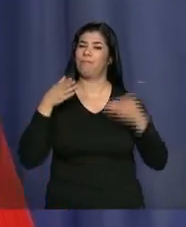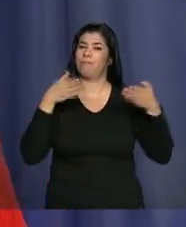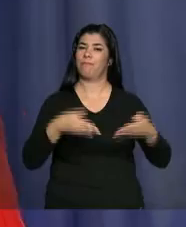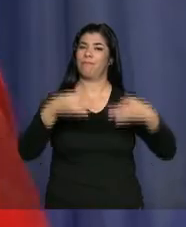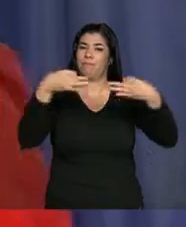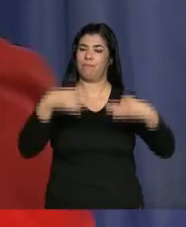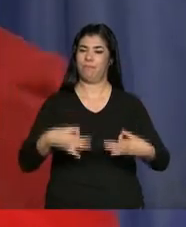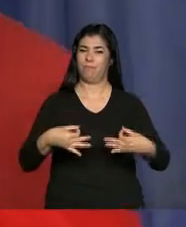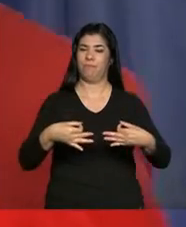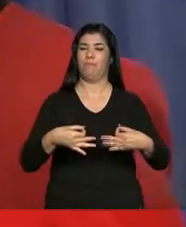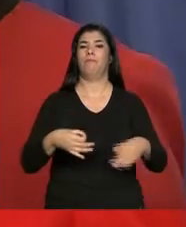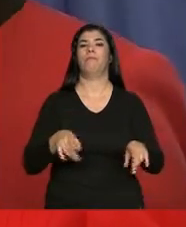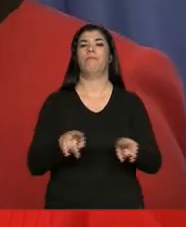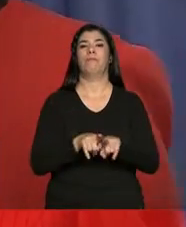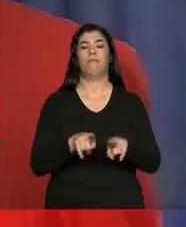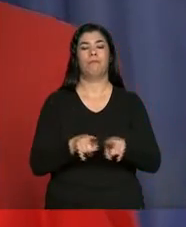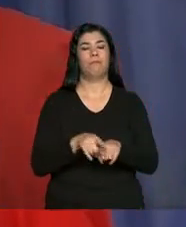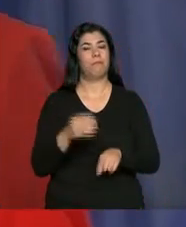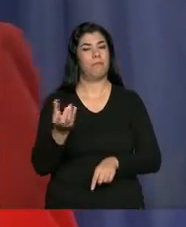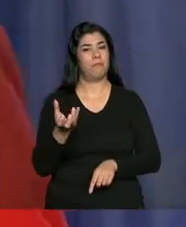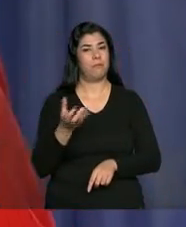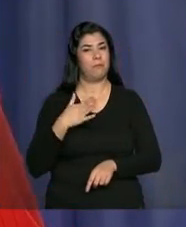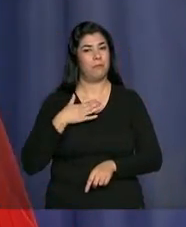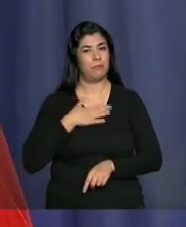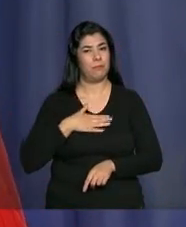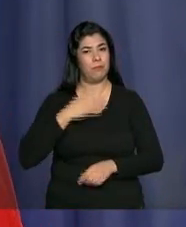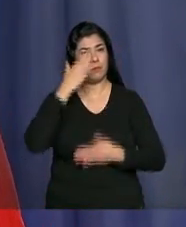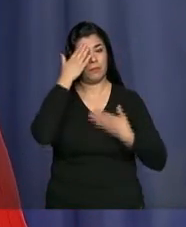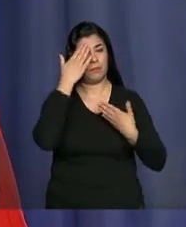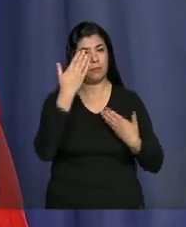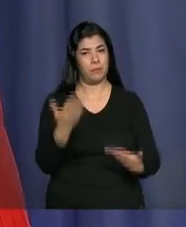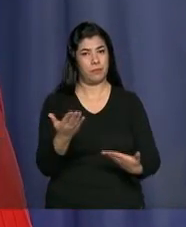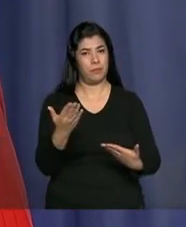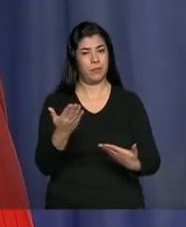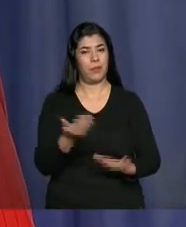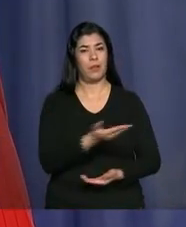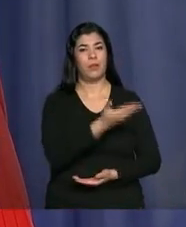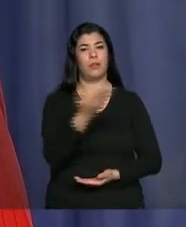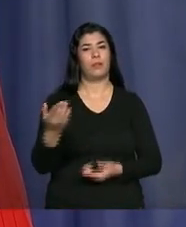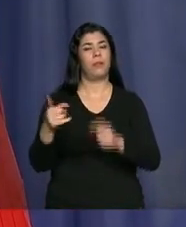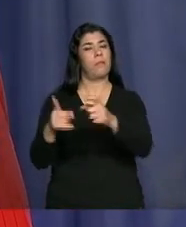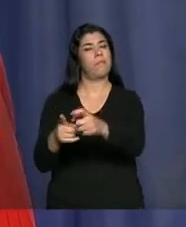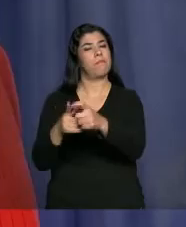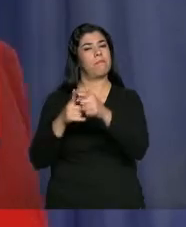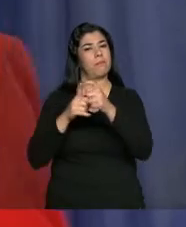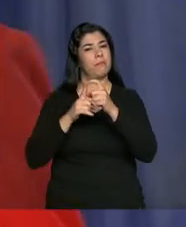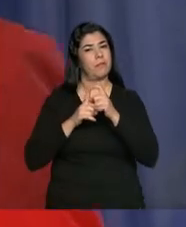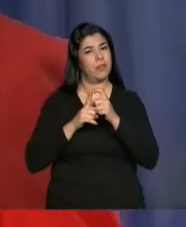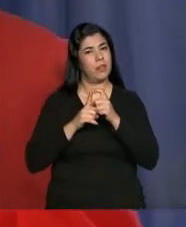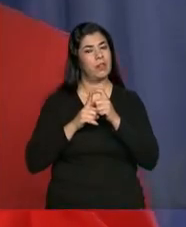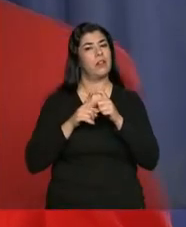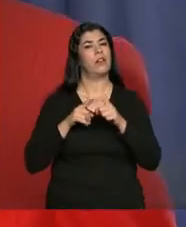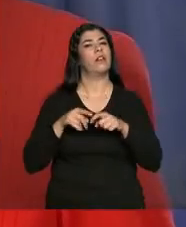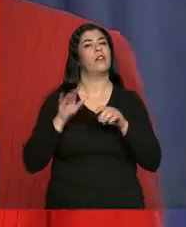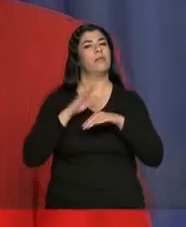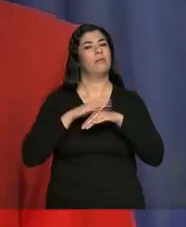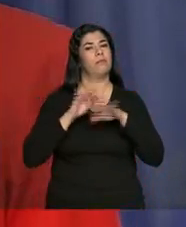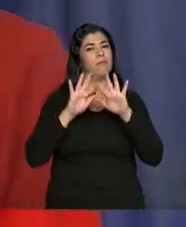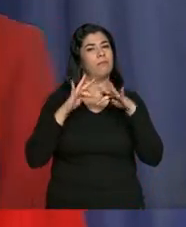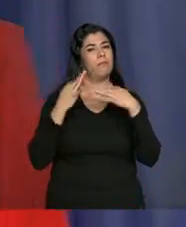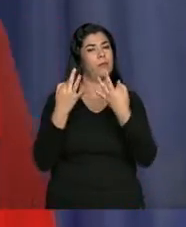e gostaria de agradecer as palavras extremamente fraternas